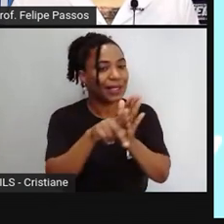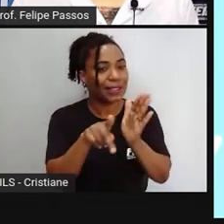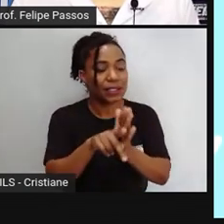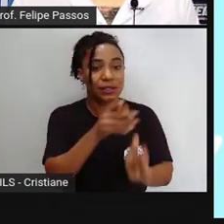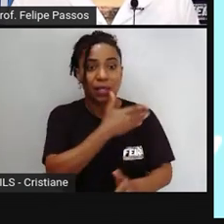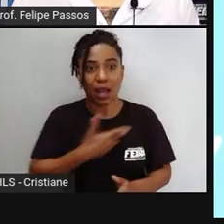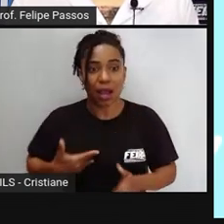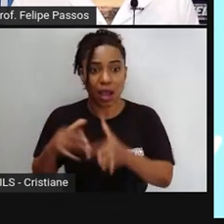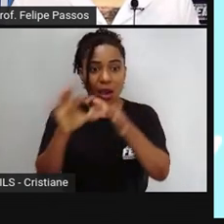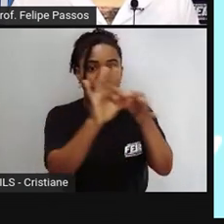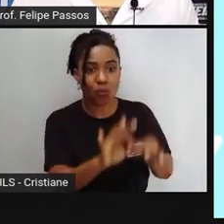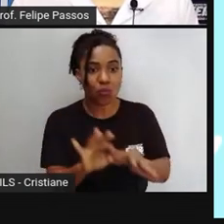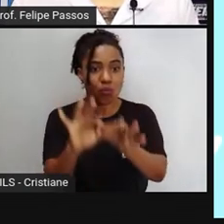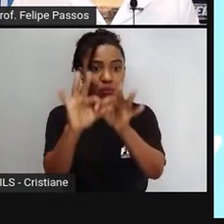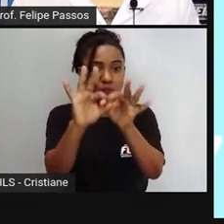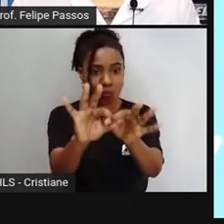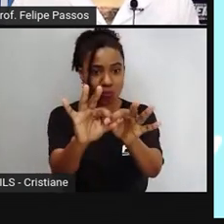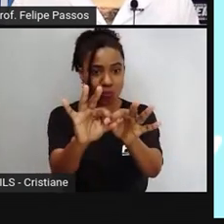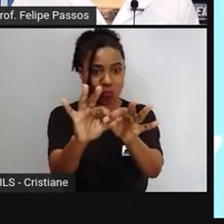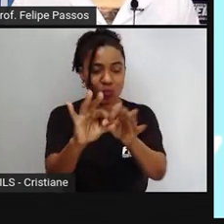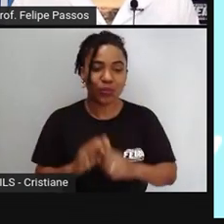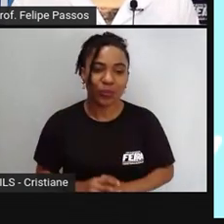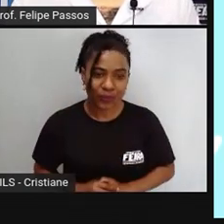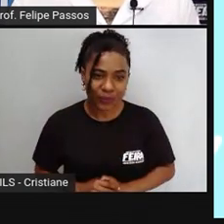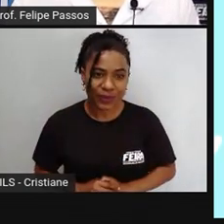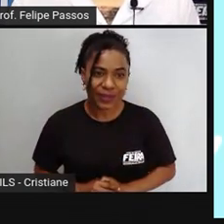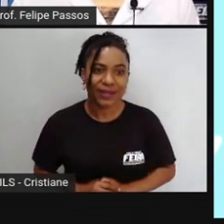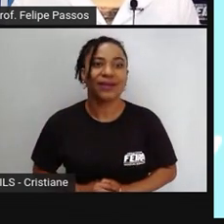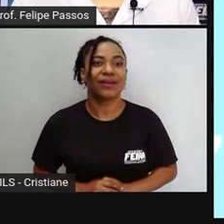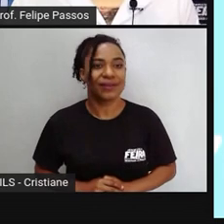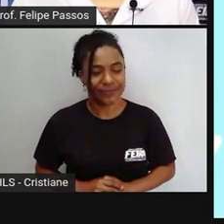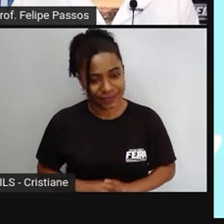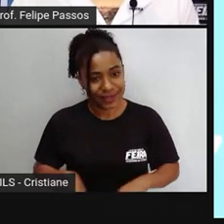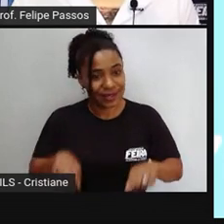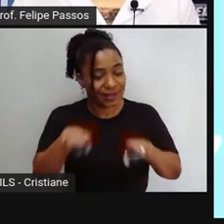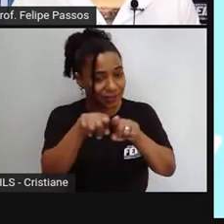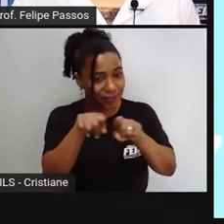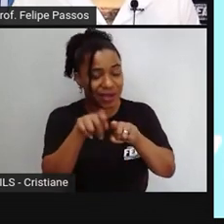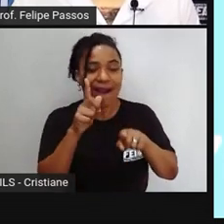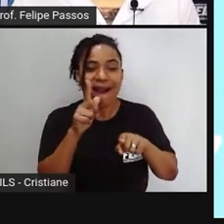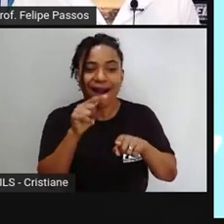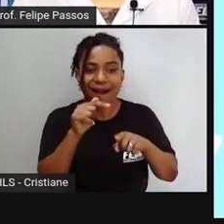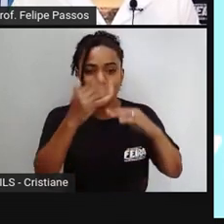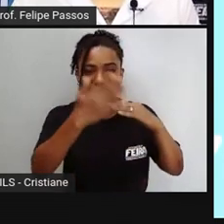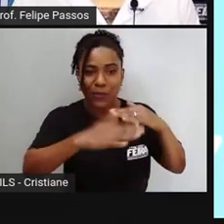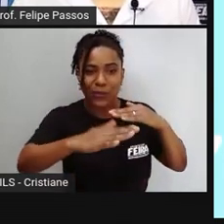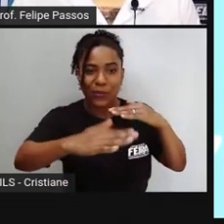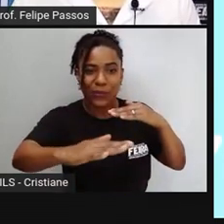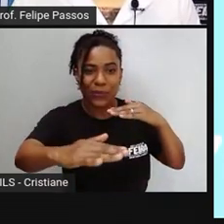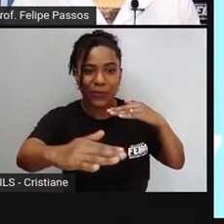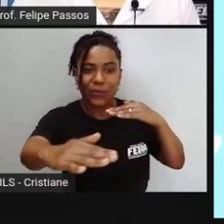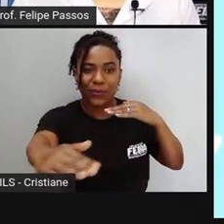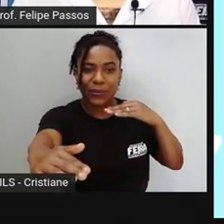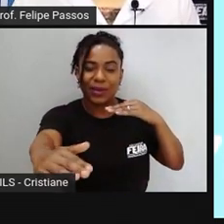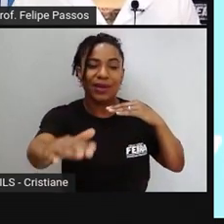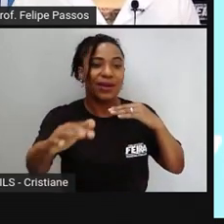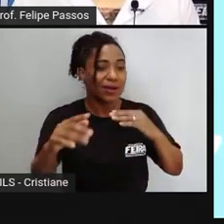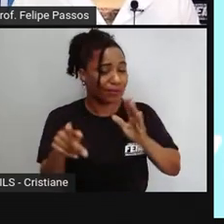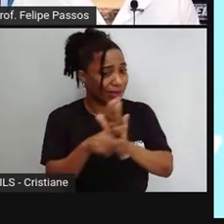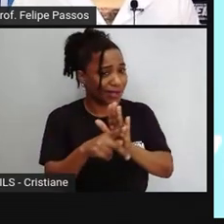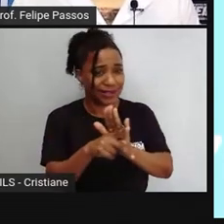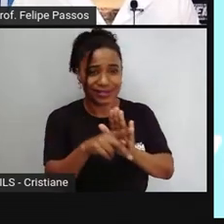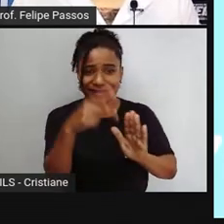Mar territorial de 200 milhas. Seria muito interessante